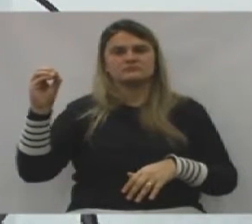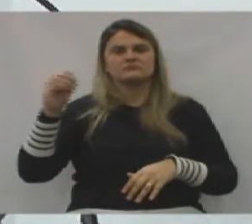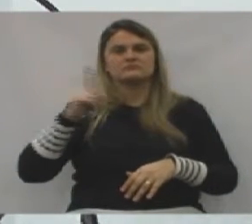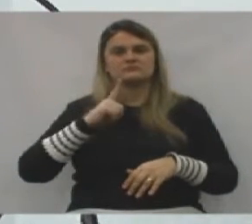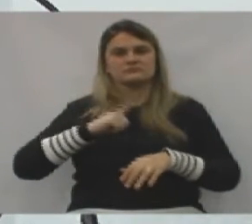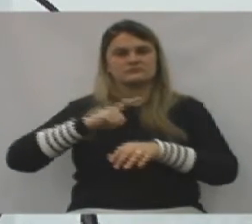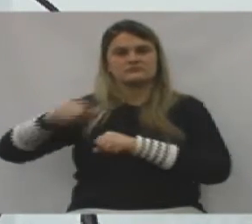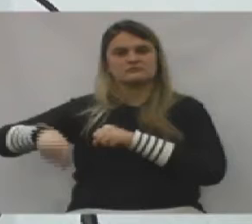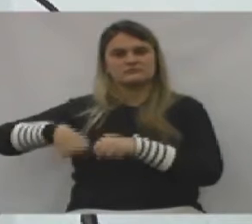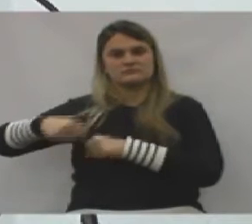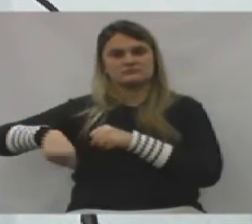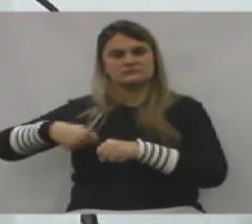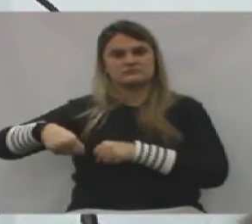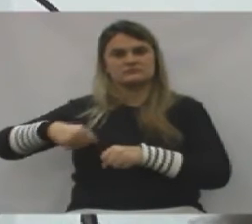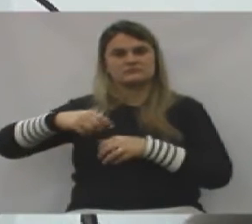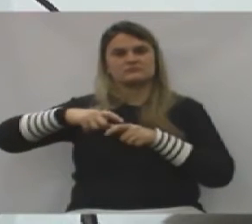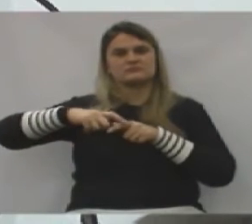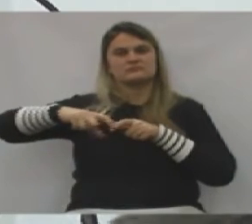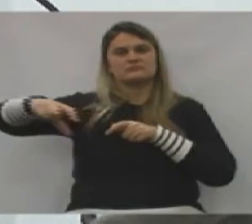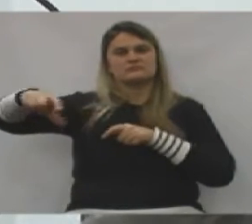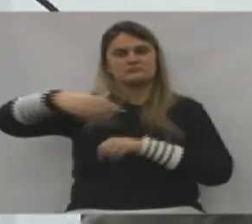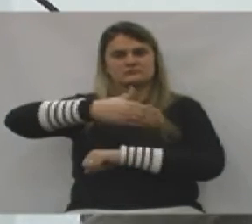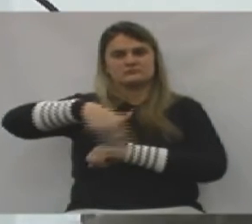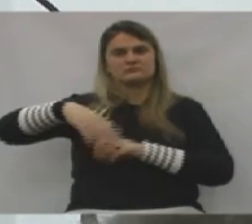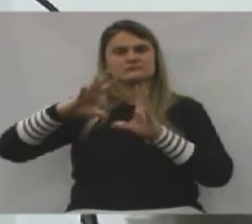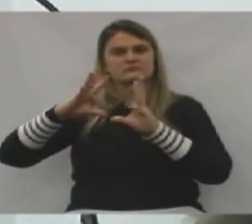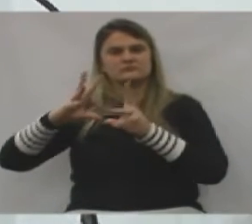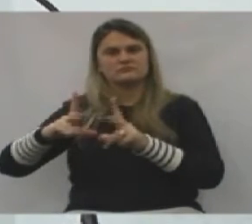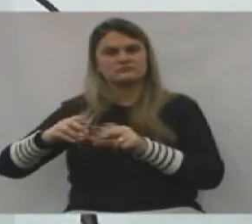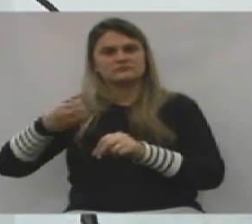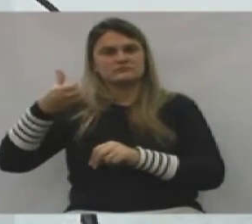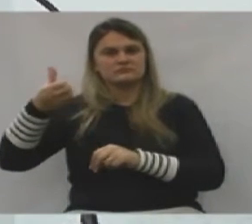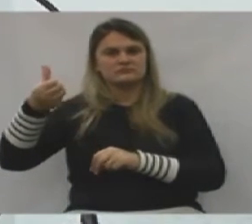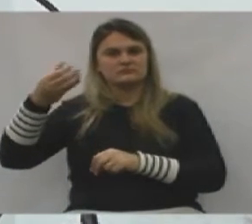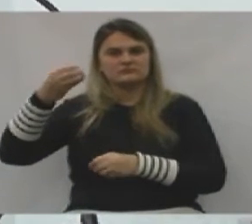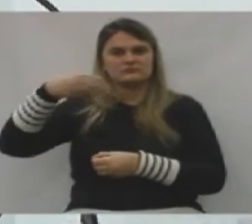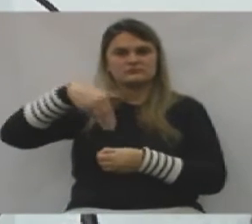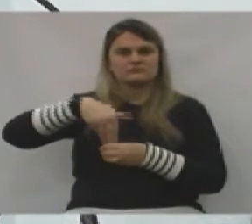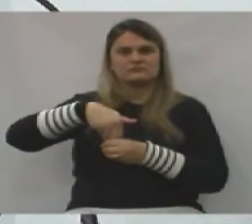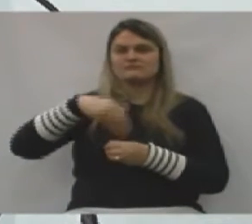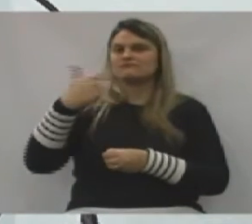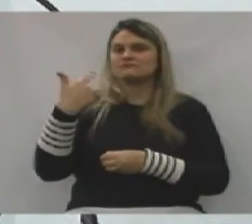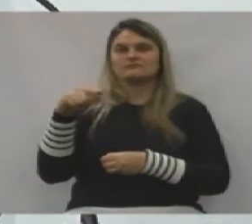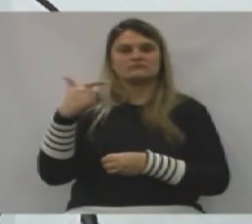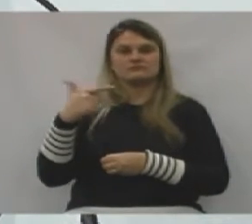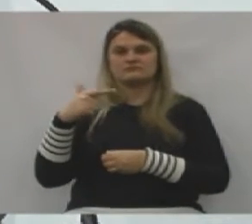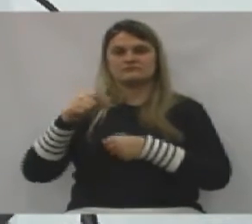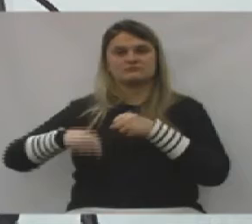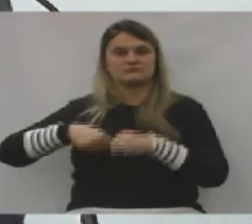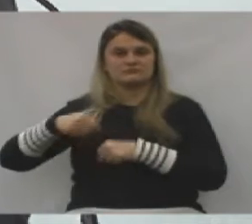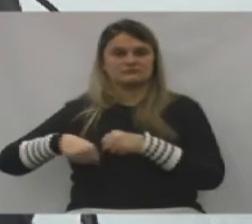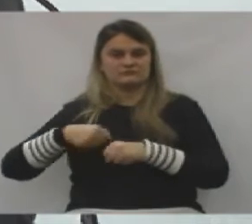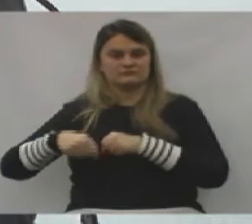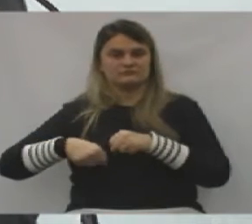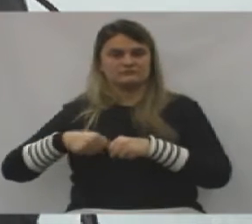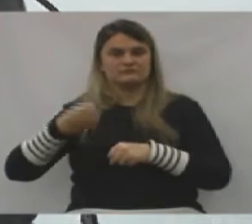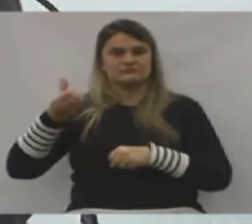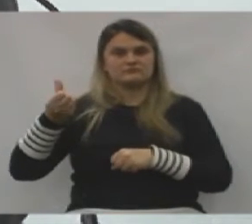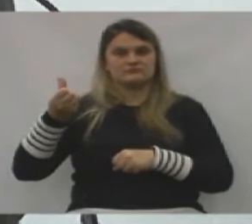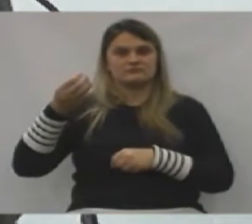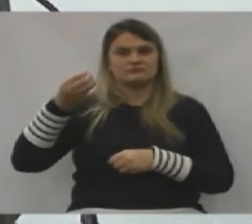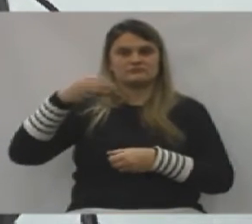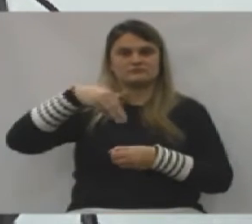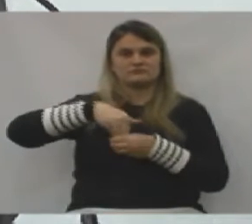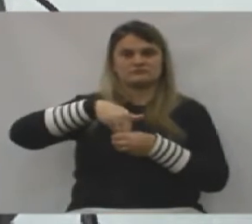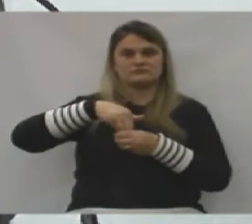ciclovia na avenida inteira, e 60 votos para que não tivesse a ciclovia, 60 votos dos